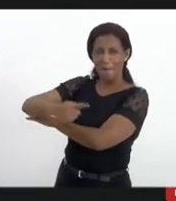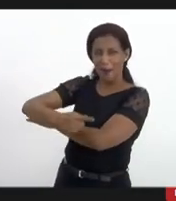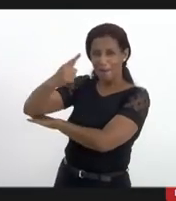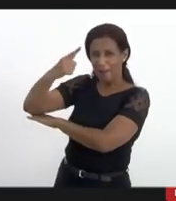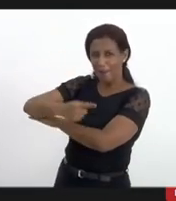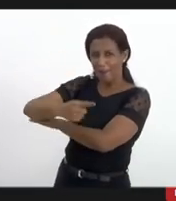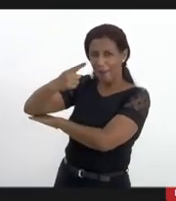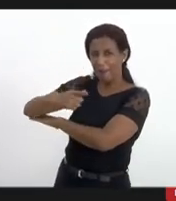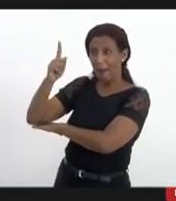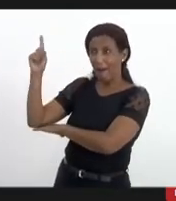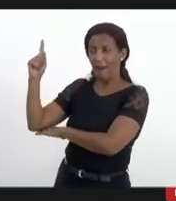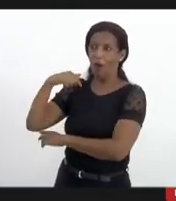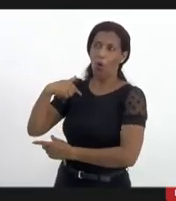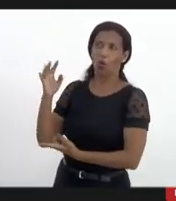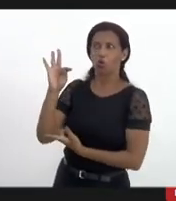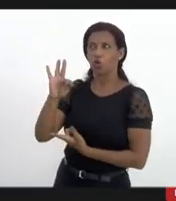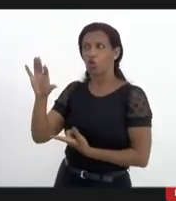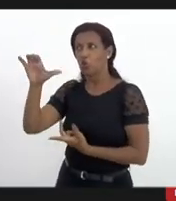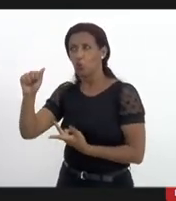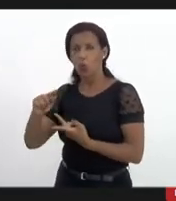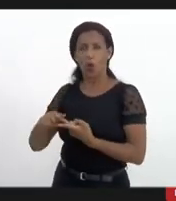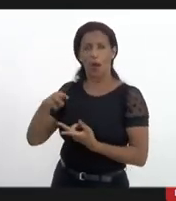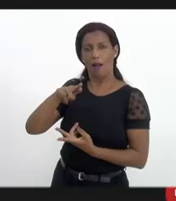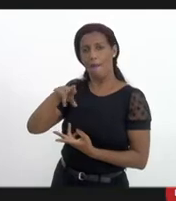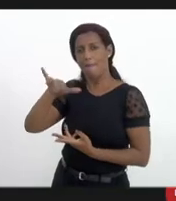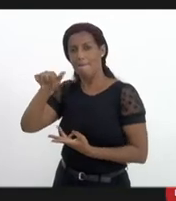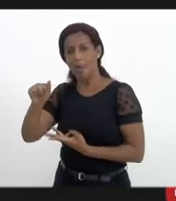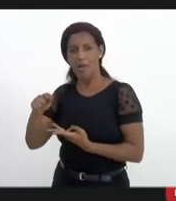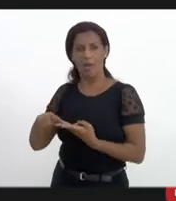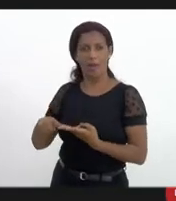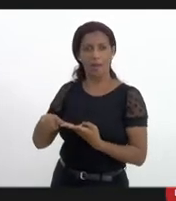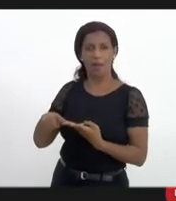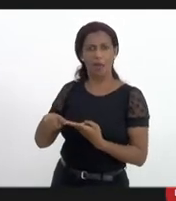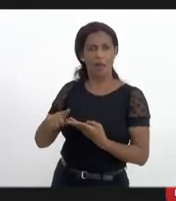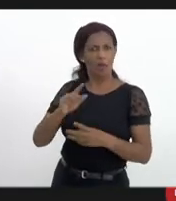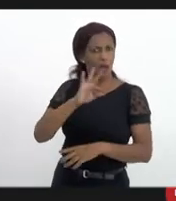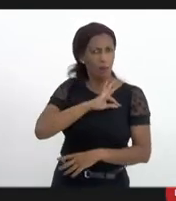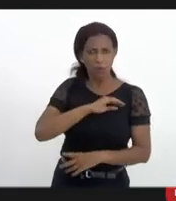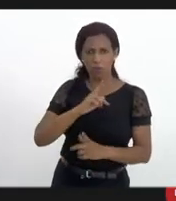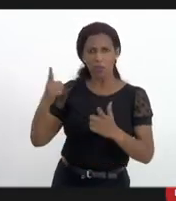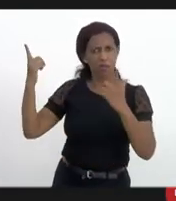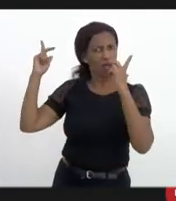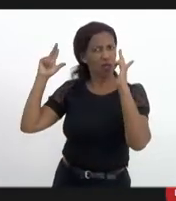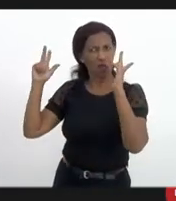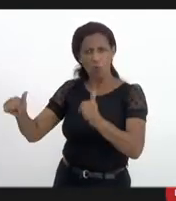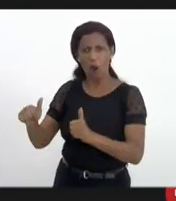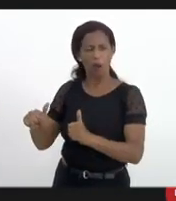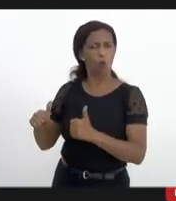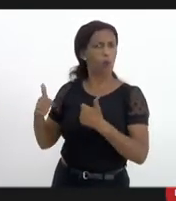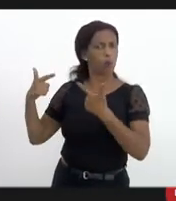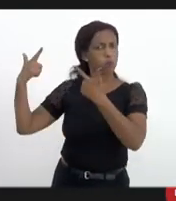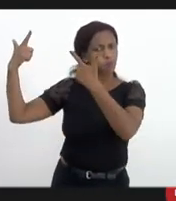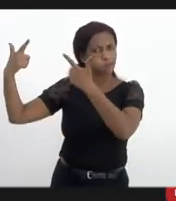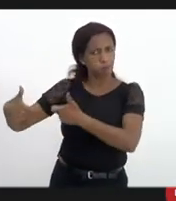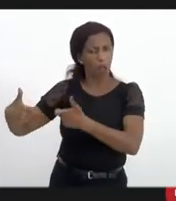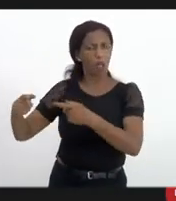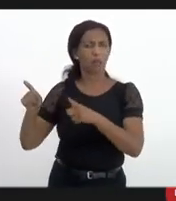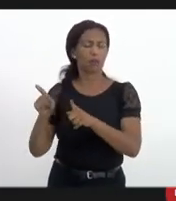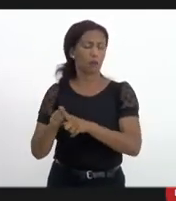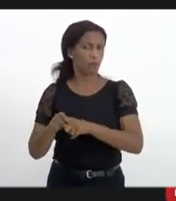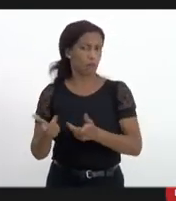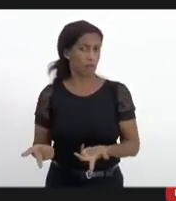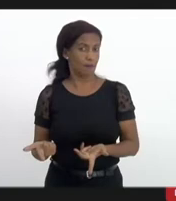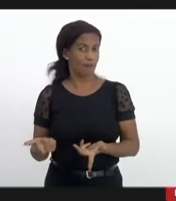Tijuca ou do Meia de onde quer que seja a polícia agiria da mesma forma então assim a